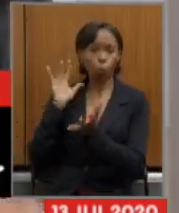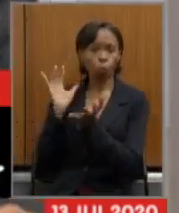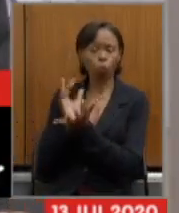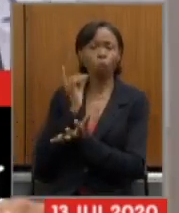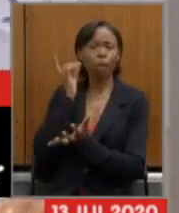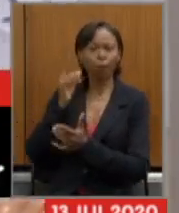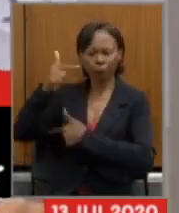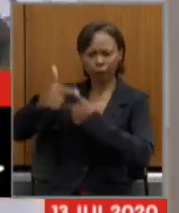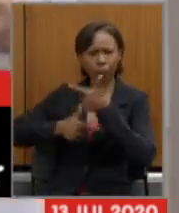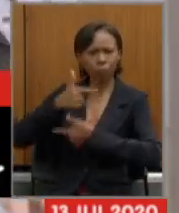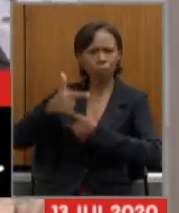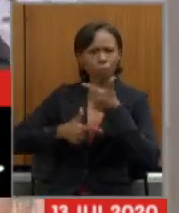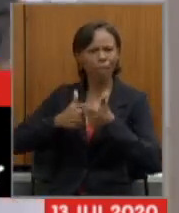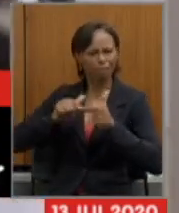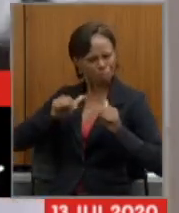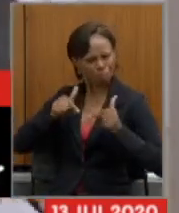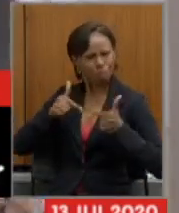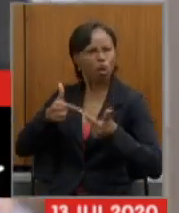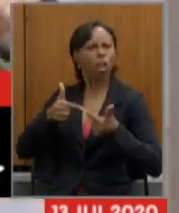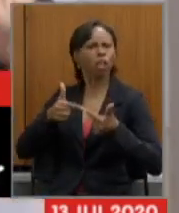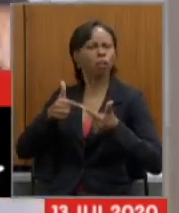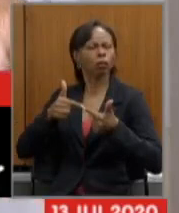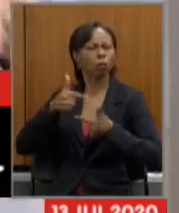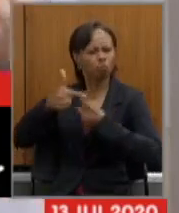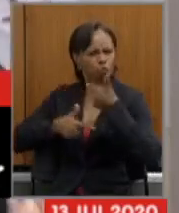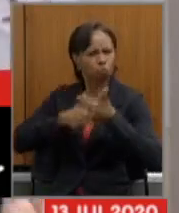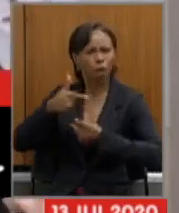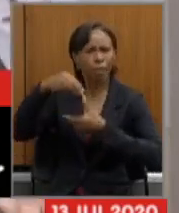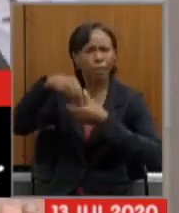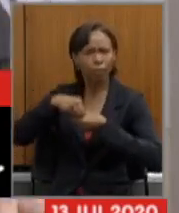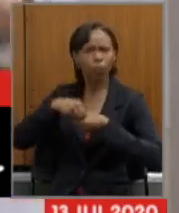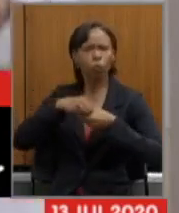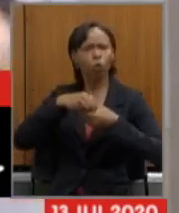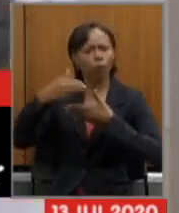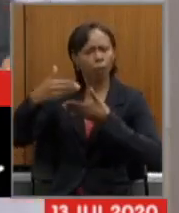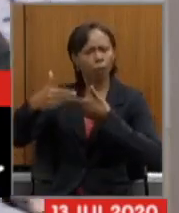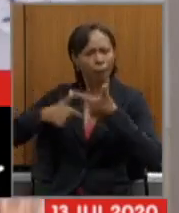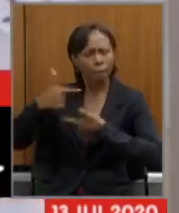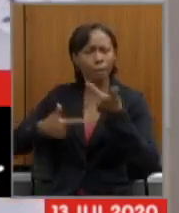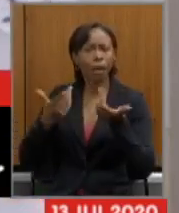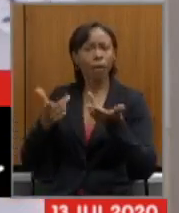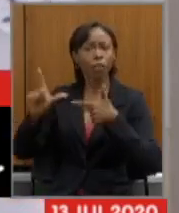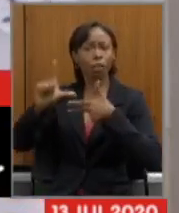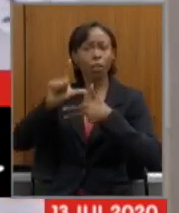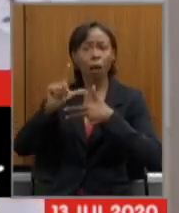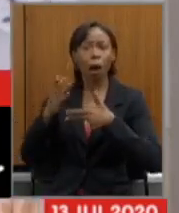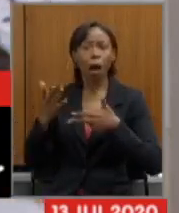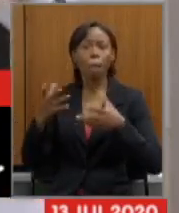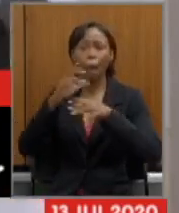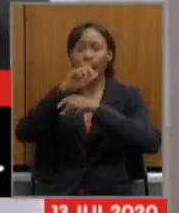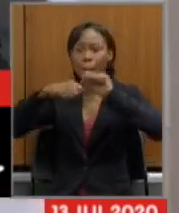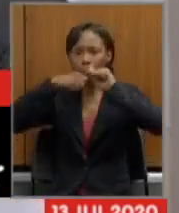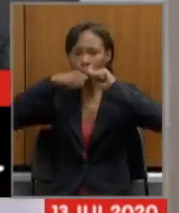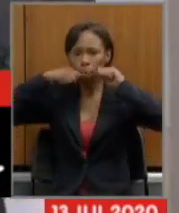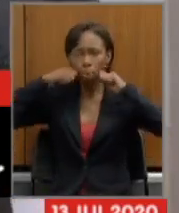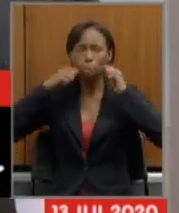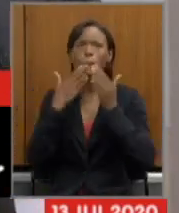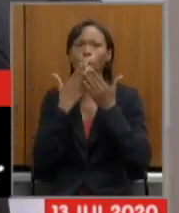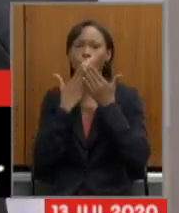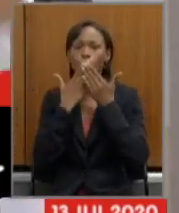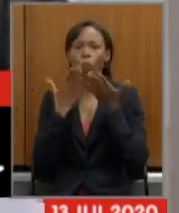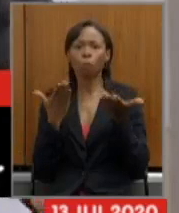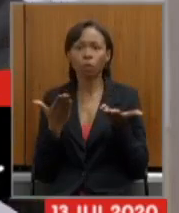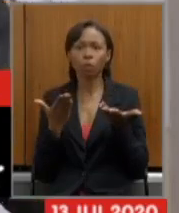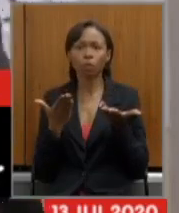trabalho com afim com labor dentro do processo legislativo de que ser amordaçado porque essas máscaras aqui